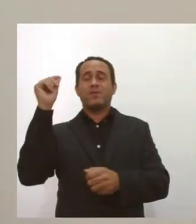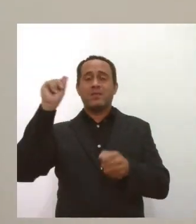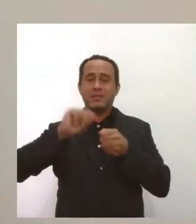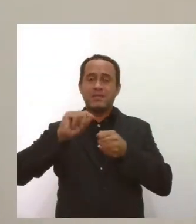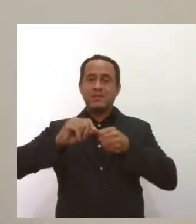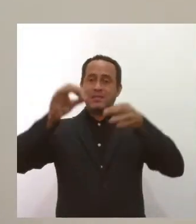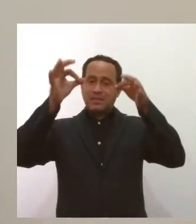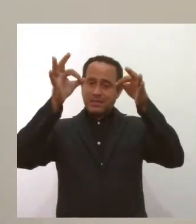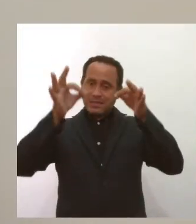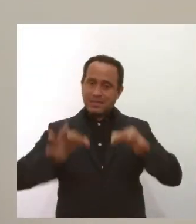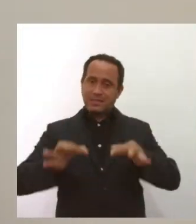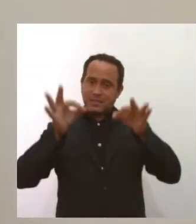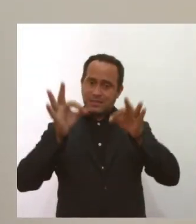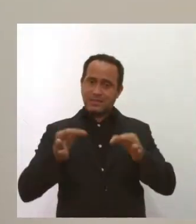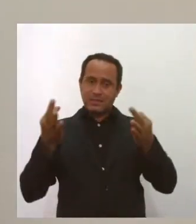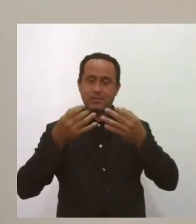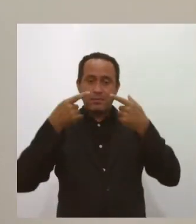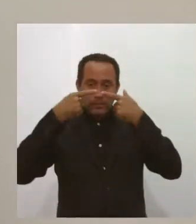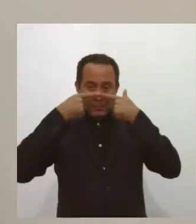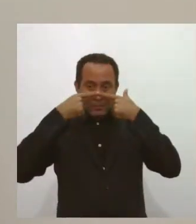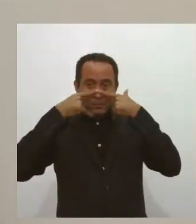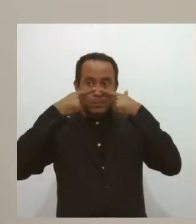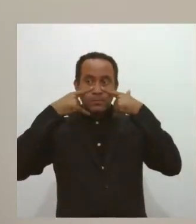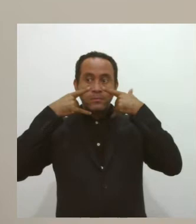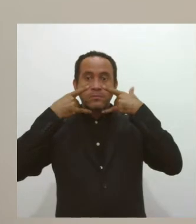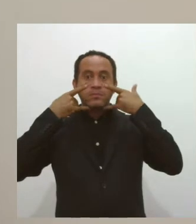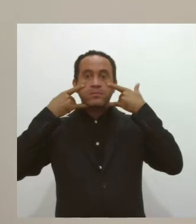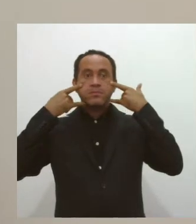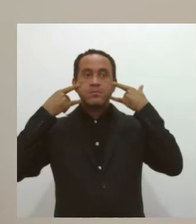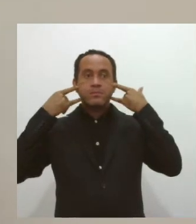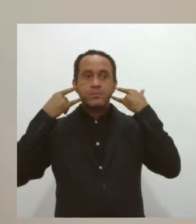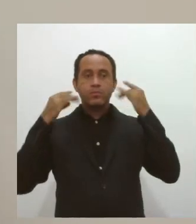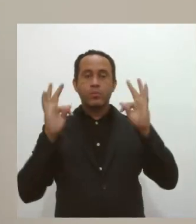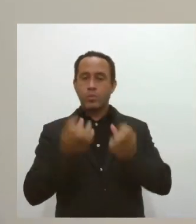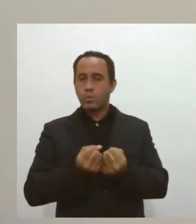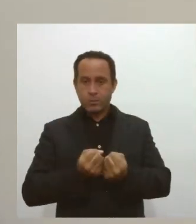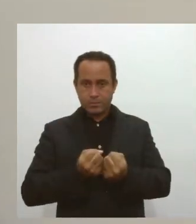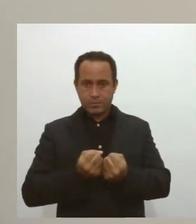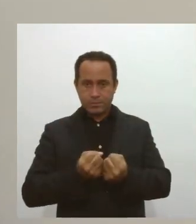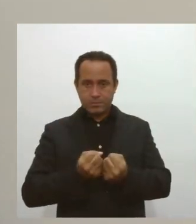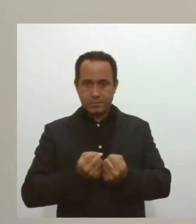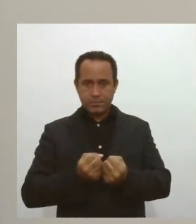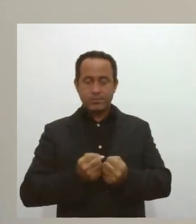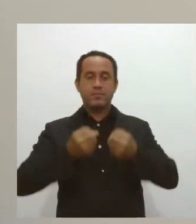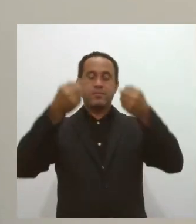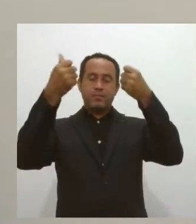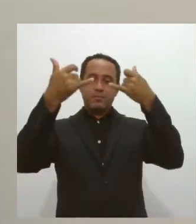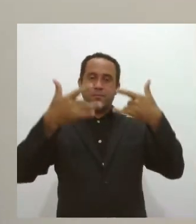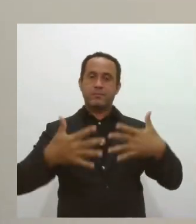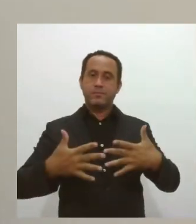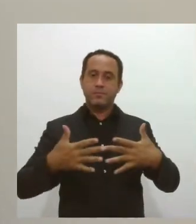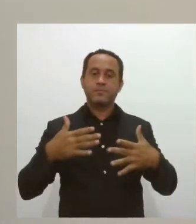forma correta, deve cobrir o nariz e a boca. Josi Herreria esclarece que até mesmo as reuniões